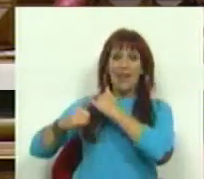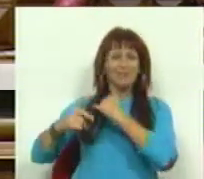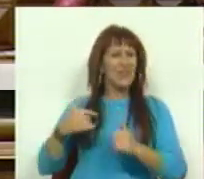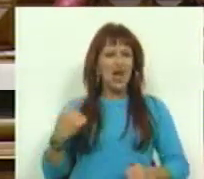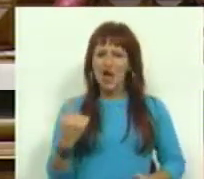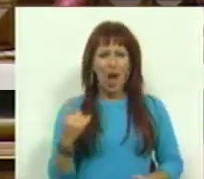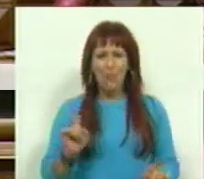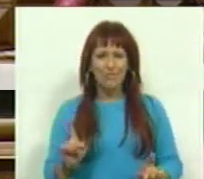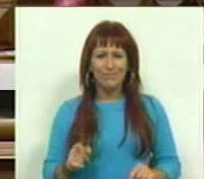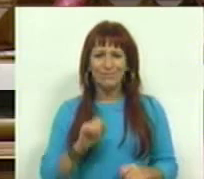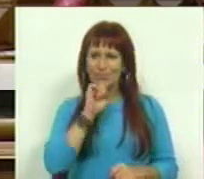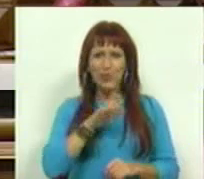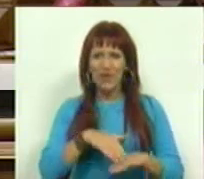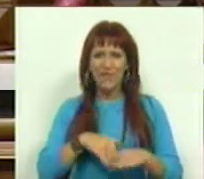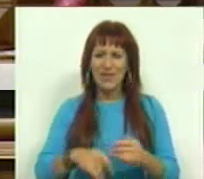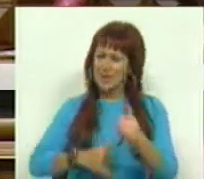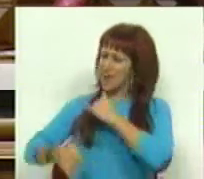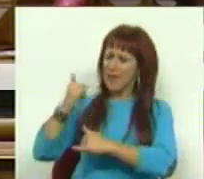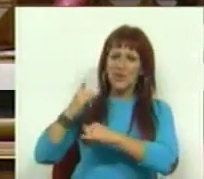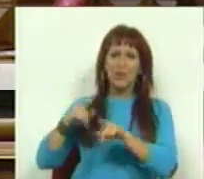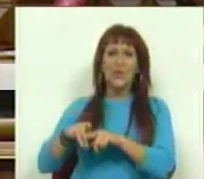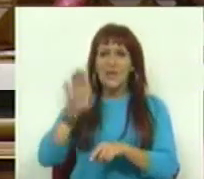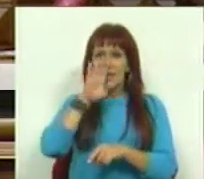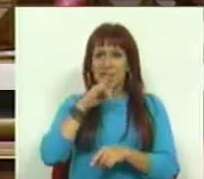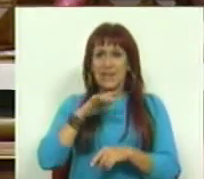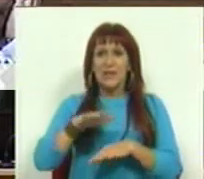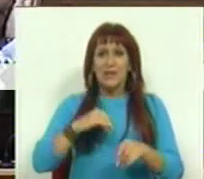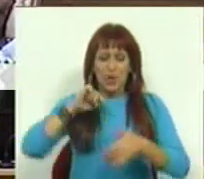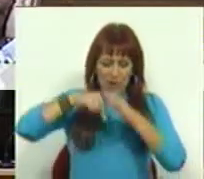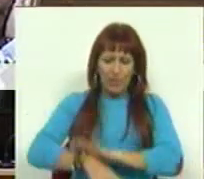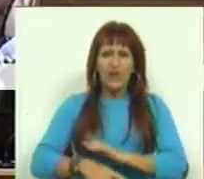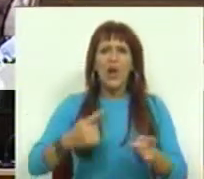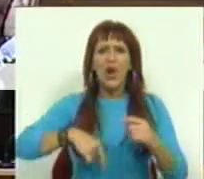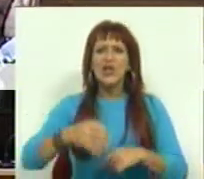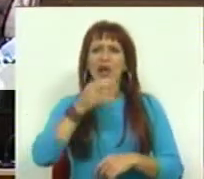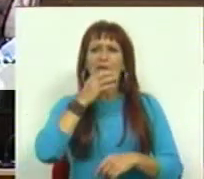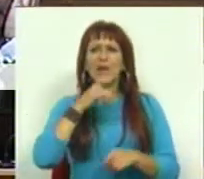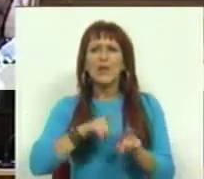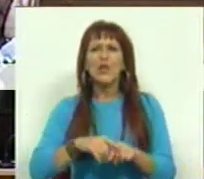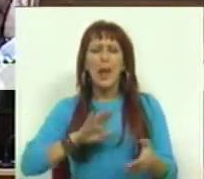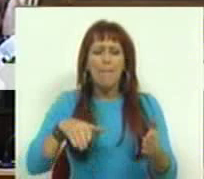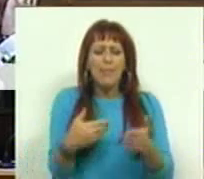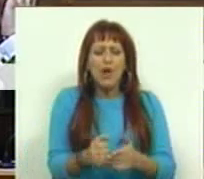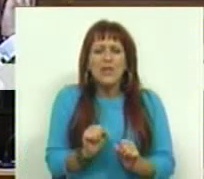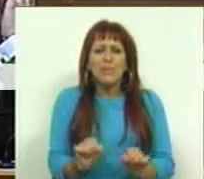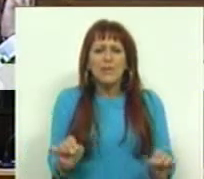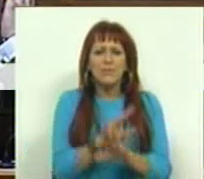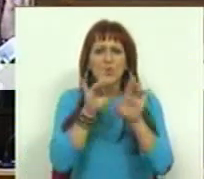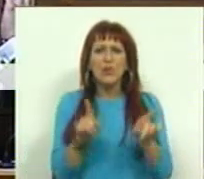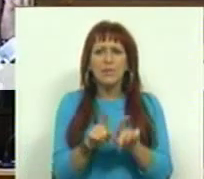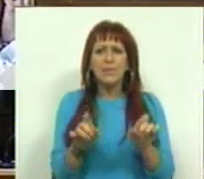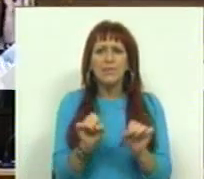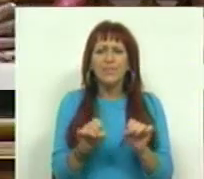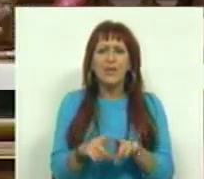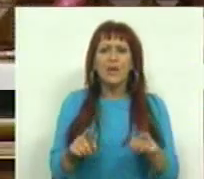Não devia, não devia ter sido possível andar para trás, precisamos sim de aprofundar. E nós estamos a falar de propostas concretas. Não há